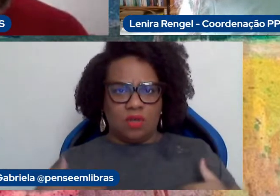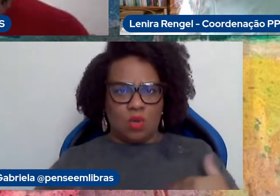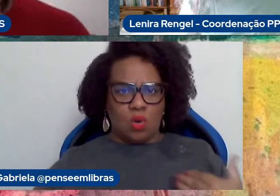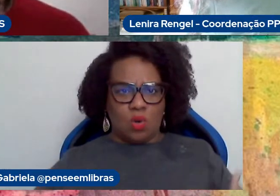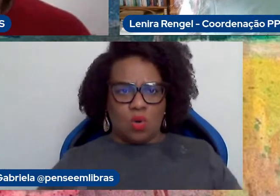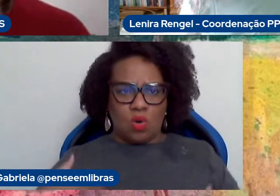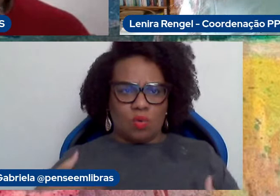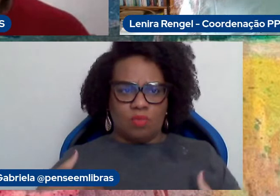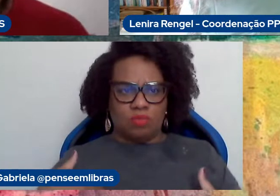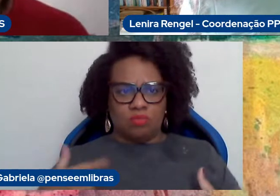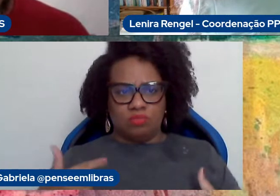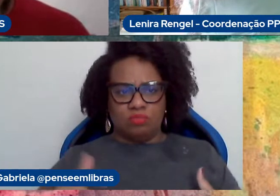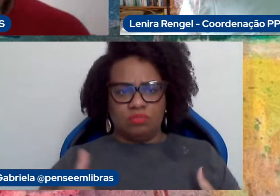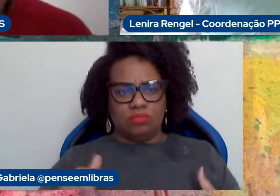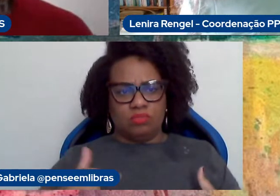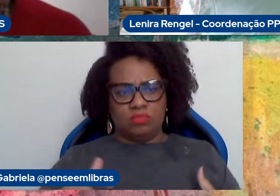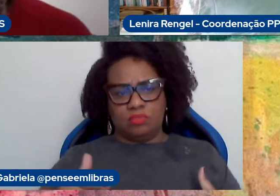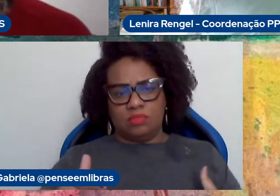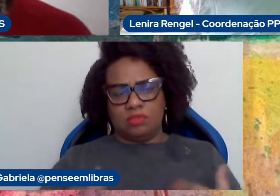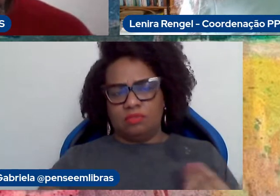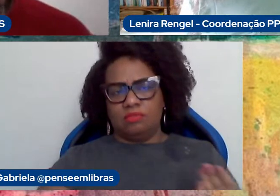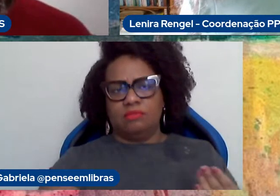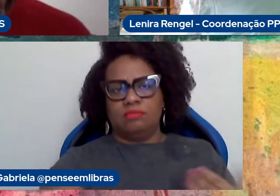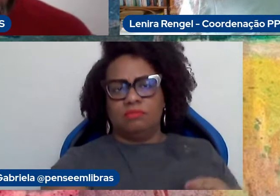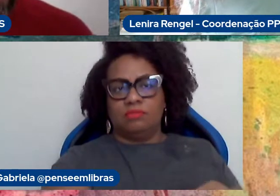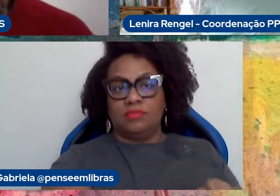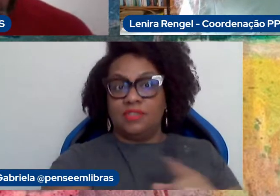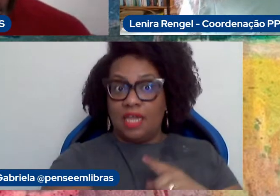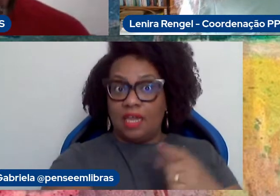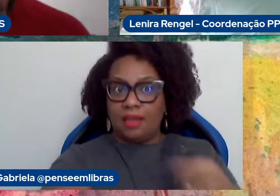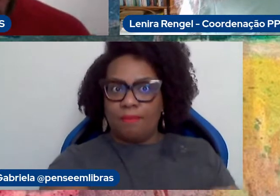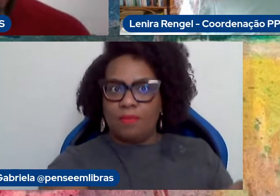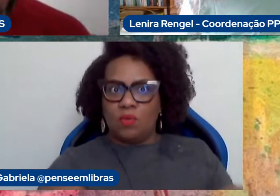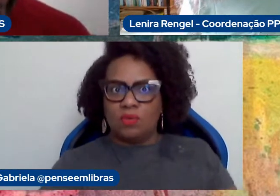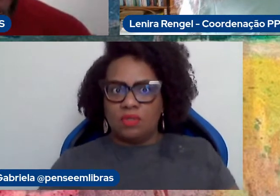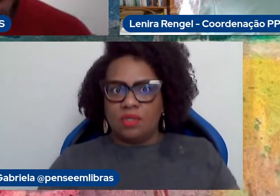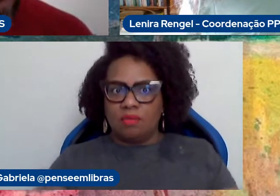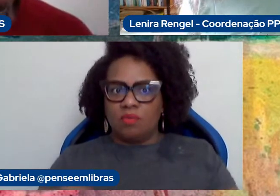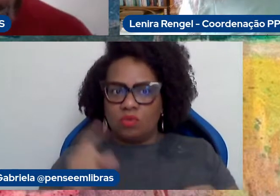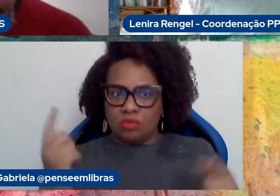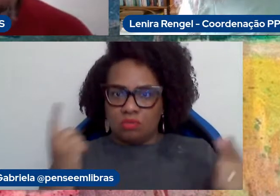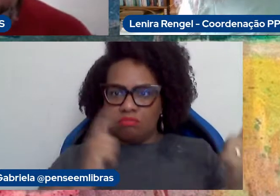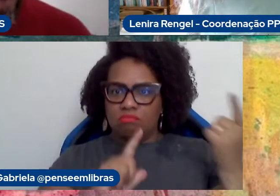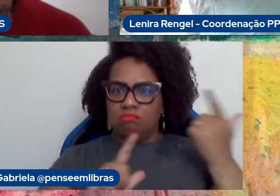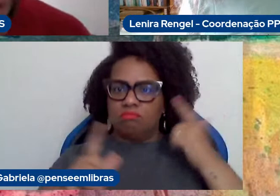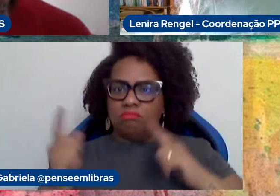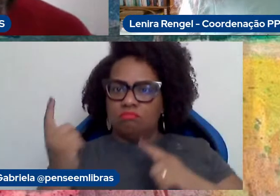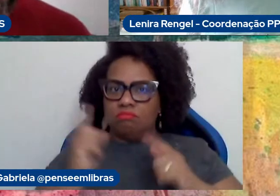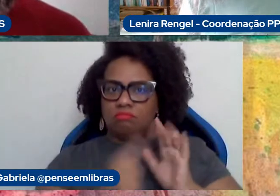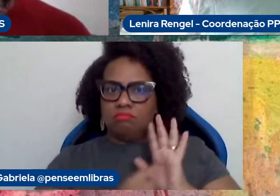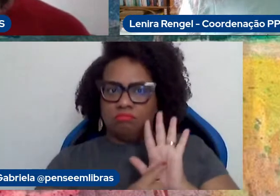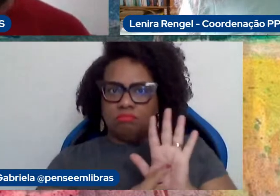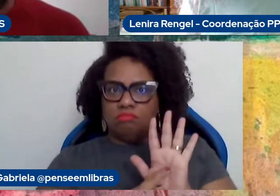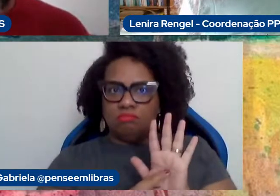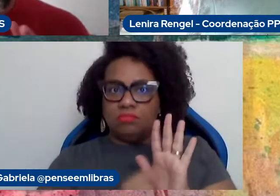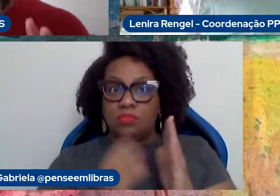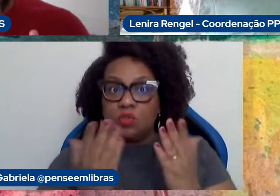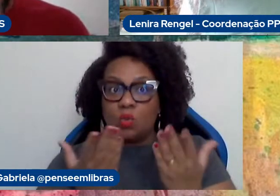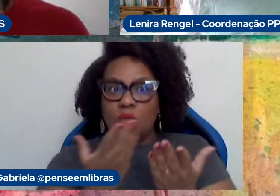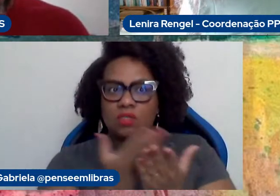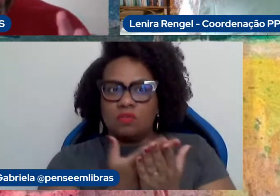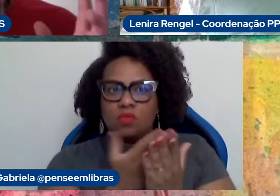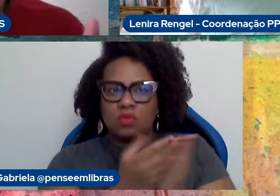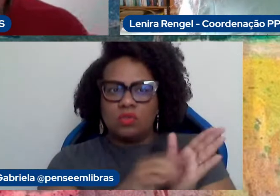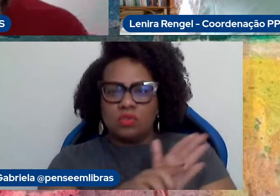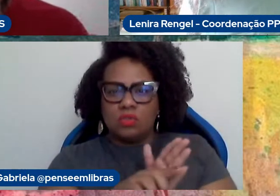enfim, isso eu acho que é algo que... A música vem mostrar isso, esses estudos que mostraram que quando foram estudar o cérebro, isso que eu achei interessante, quando